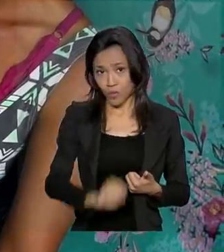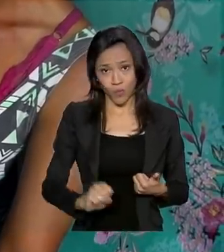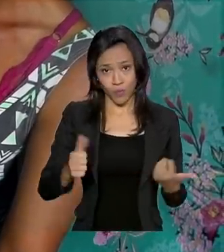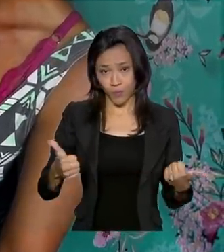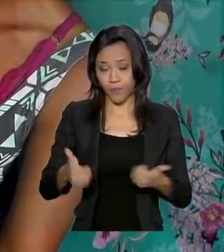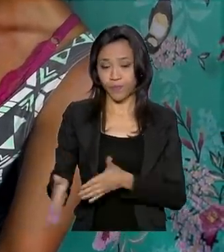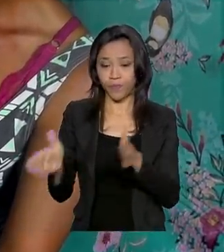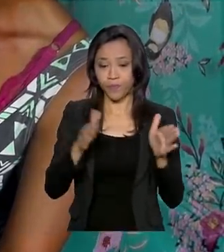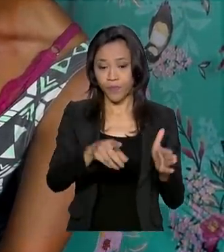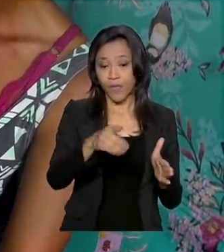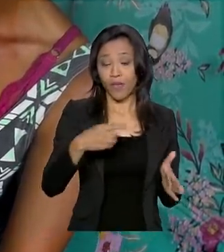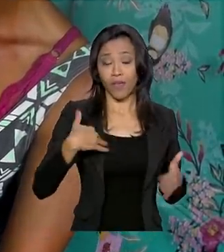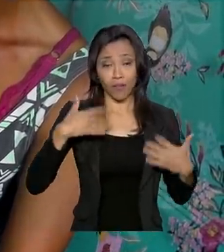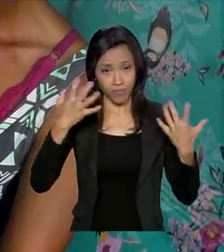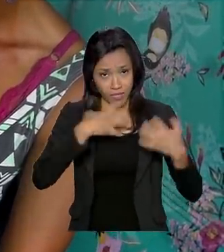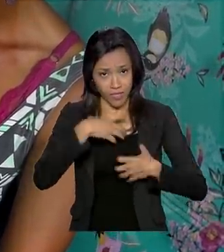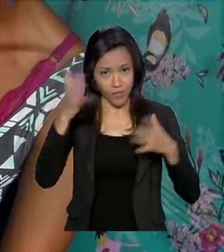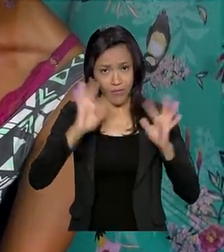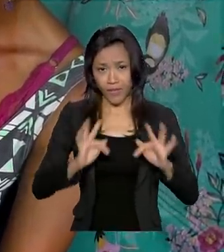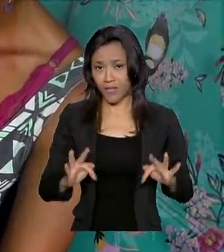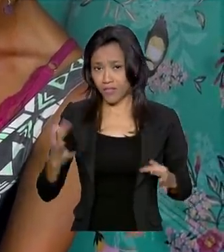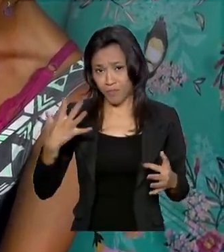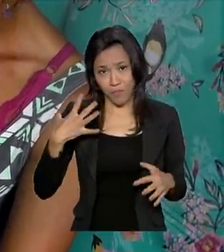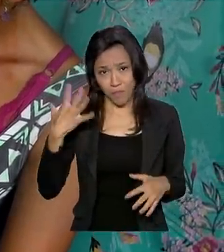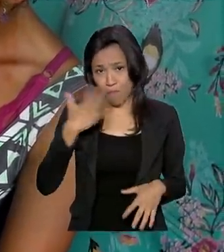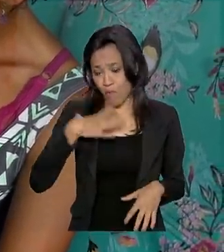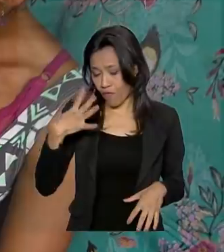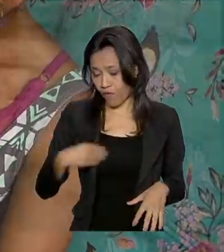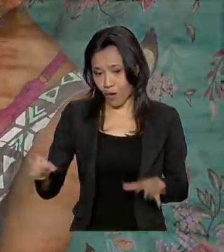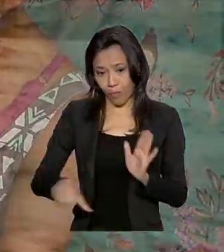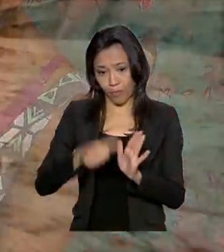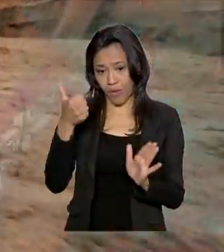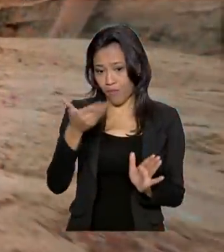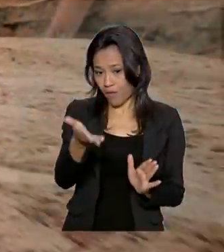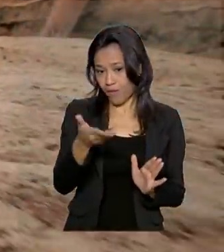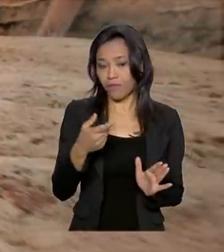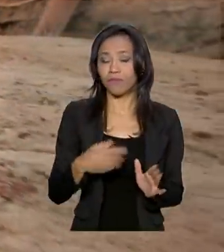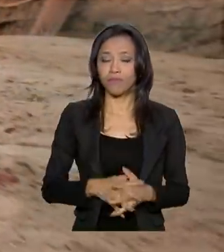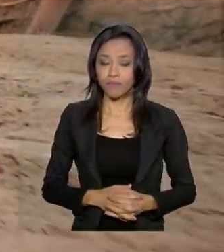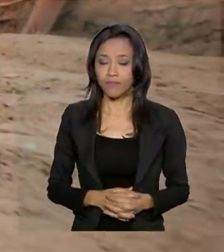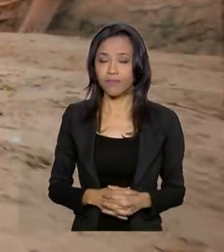porque meu filho foi o primeiro, né, eu me sinto feliz, por ele e por mim, né, também.